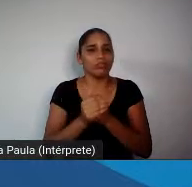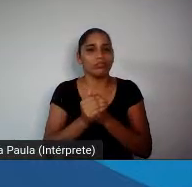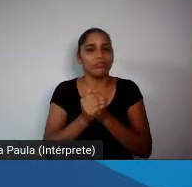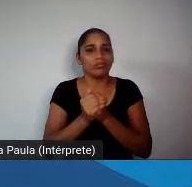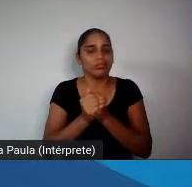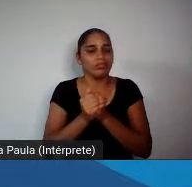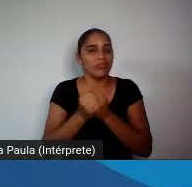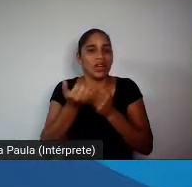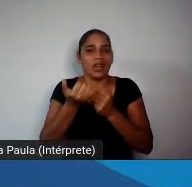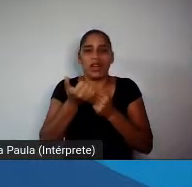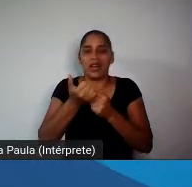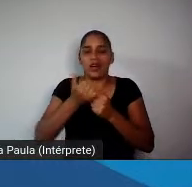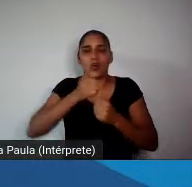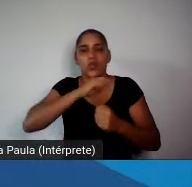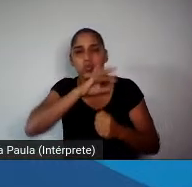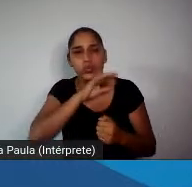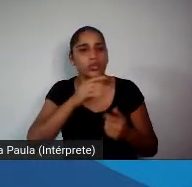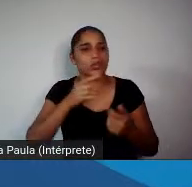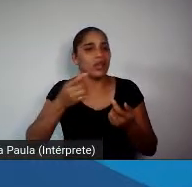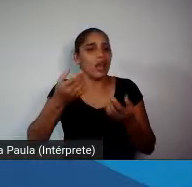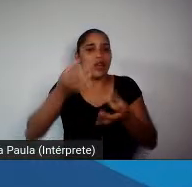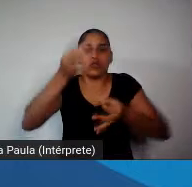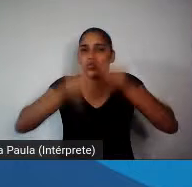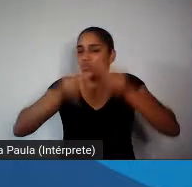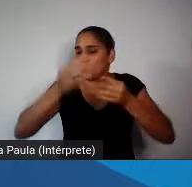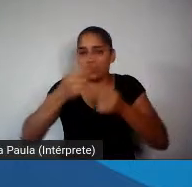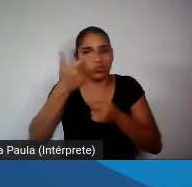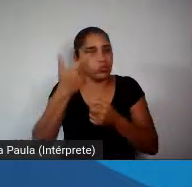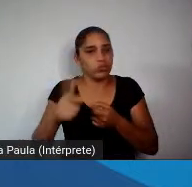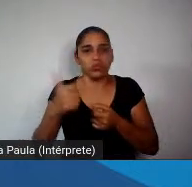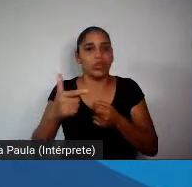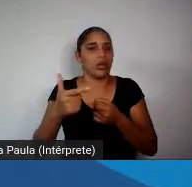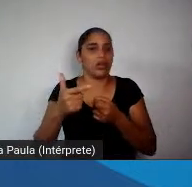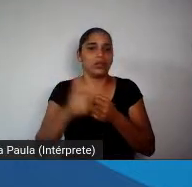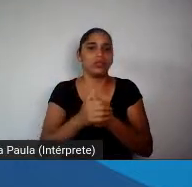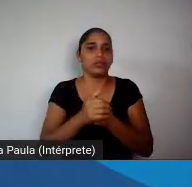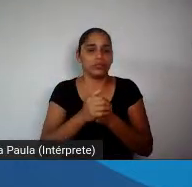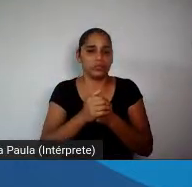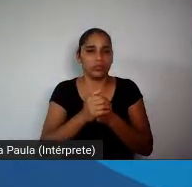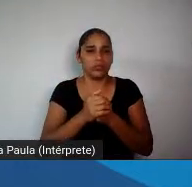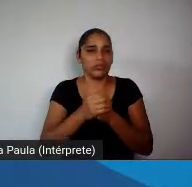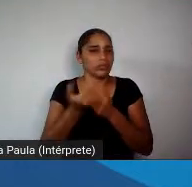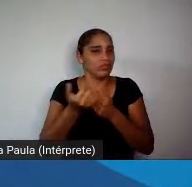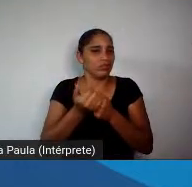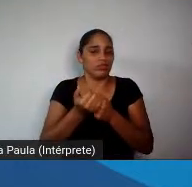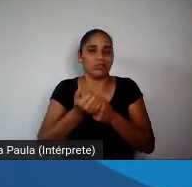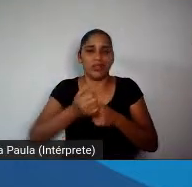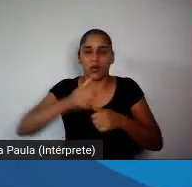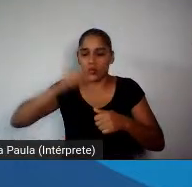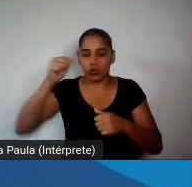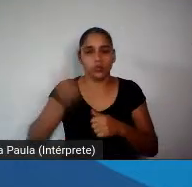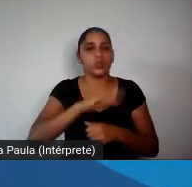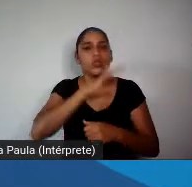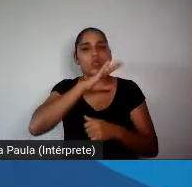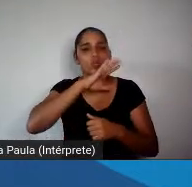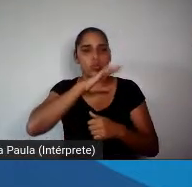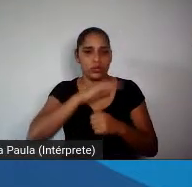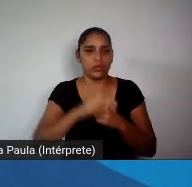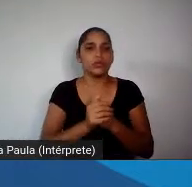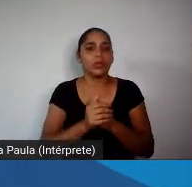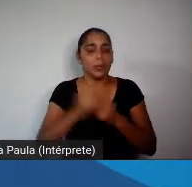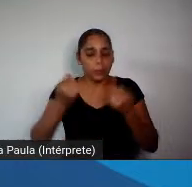insana, ela é injusta, ela é indigna. Temos que nos